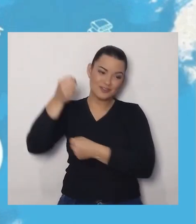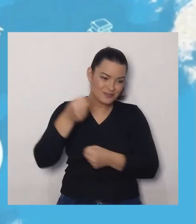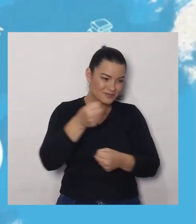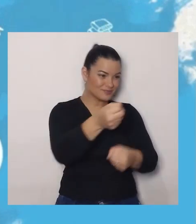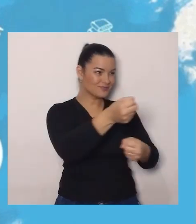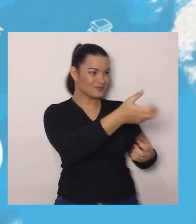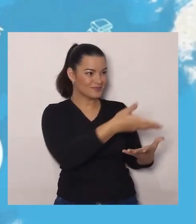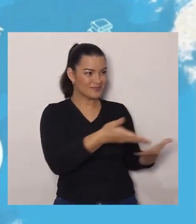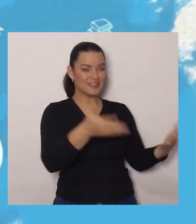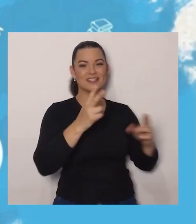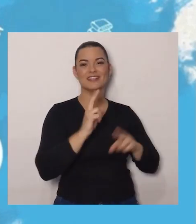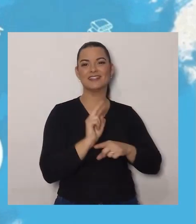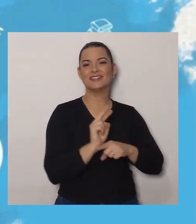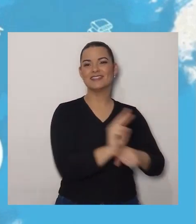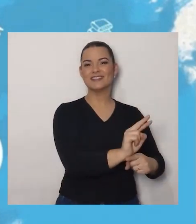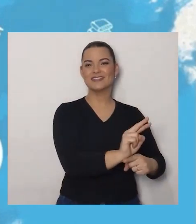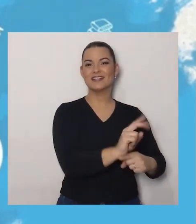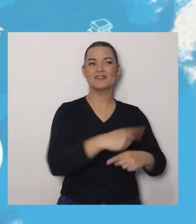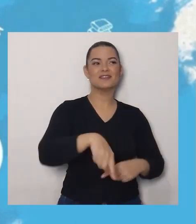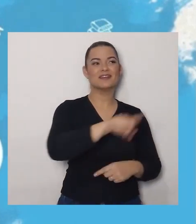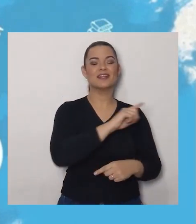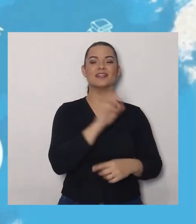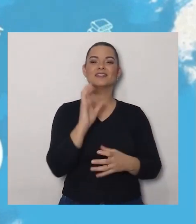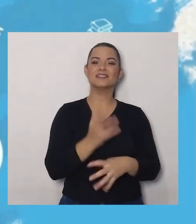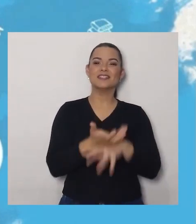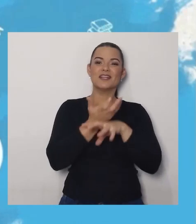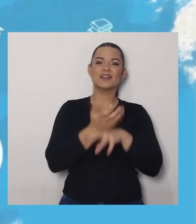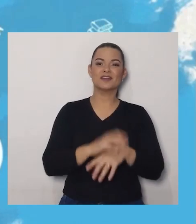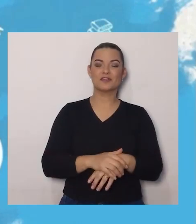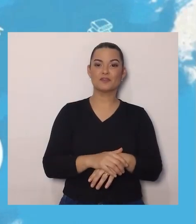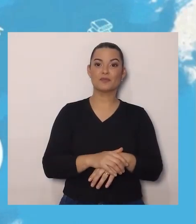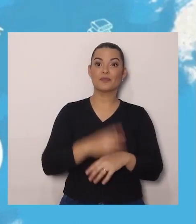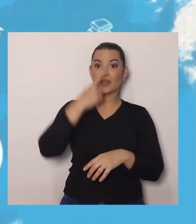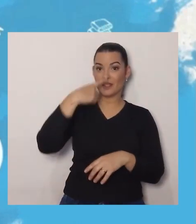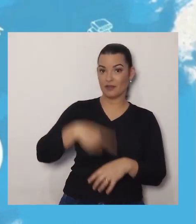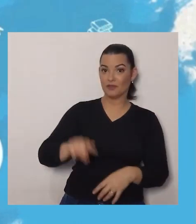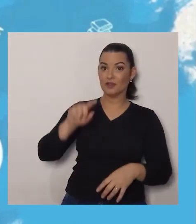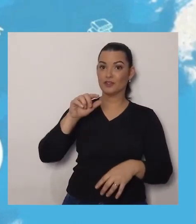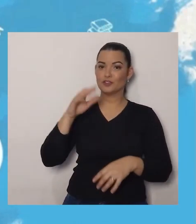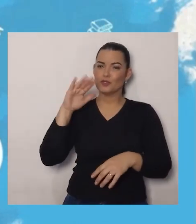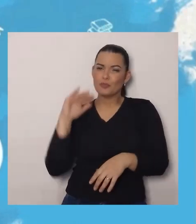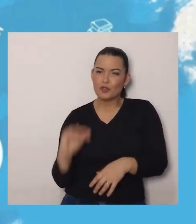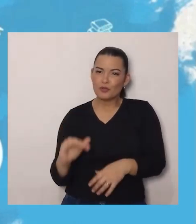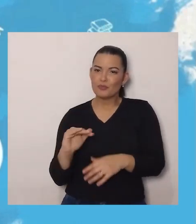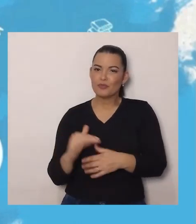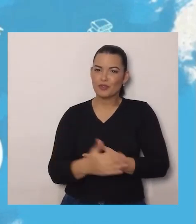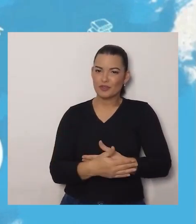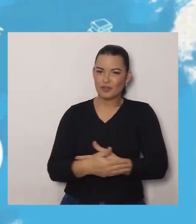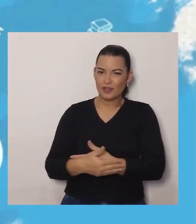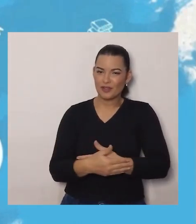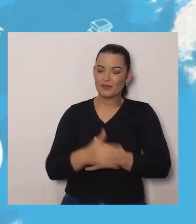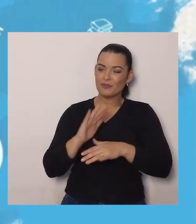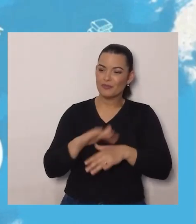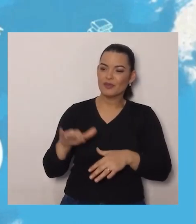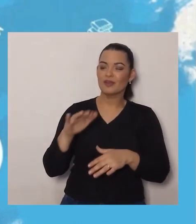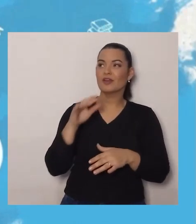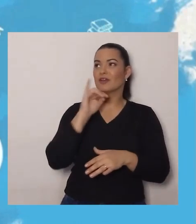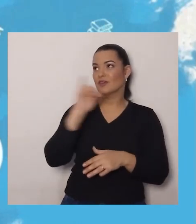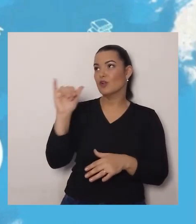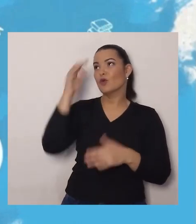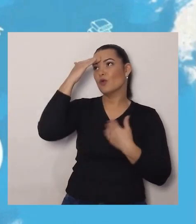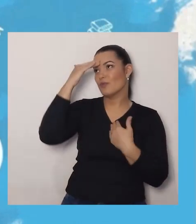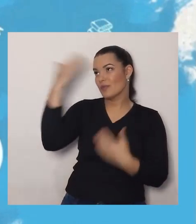Para que eles ficassem sequinhos. O bebê elefante disse, Obrigada! E me desculpe,